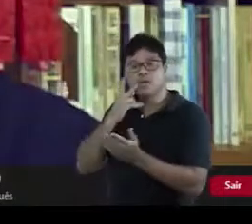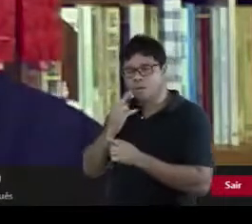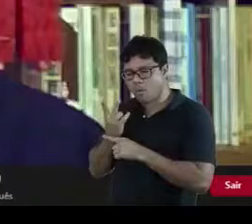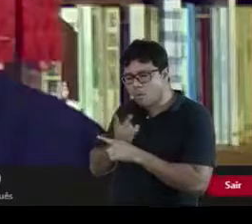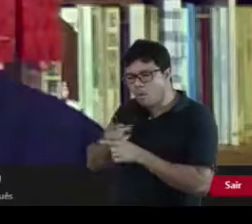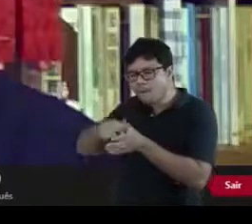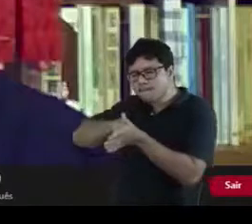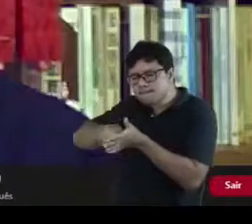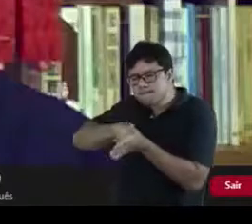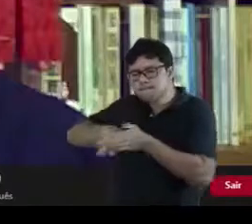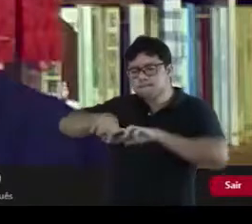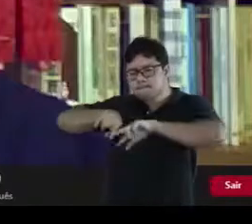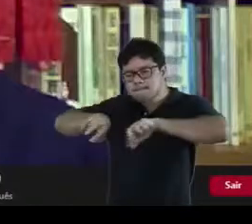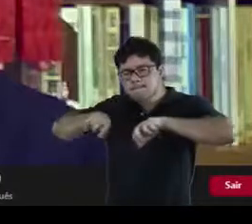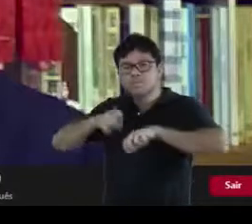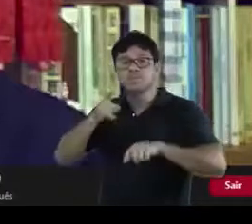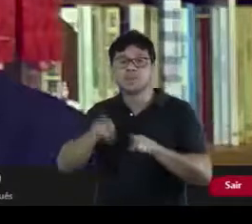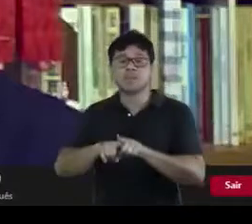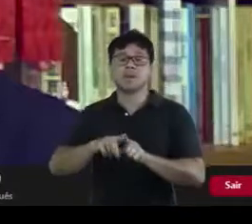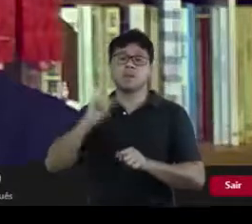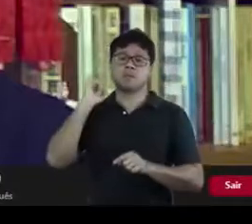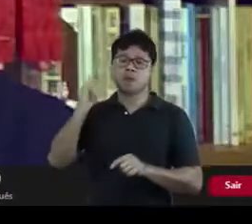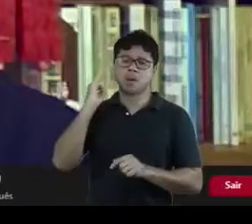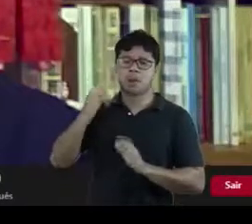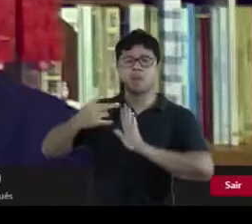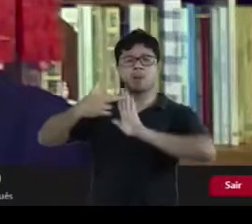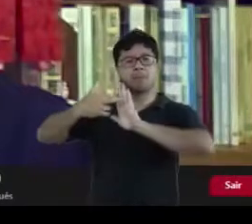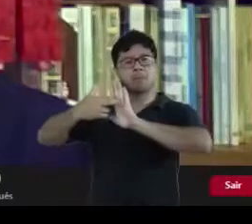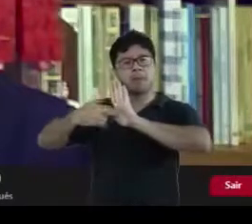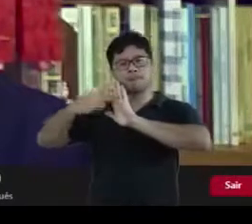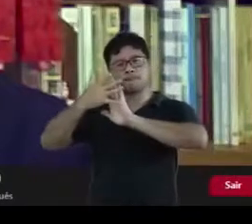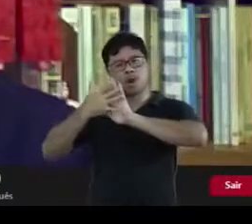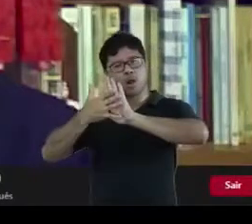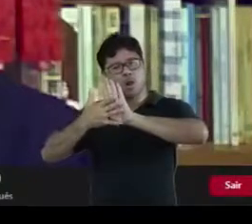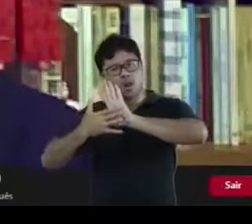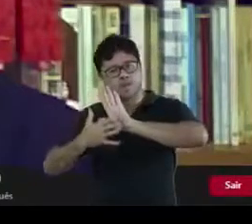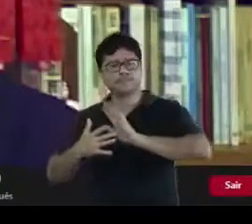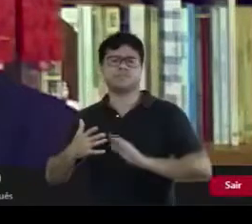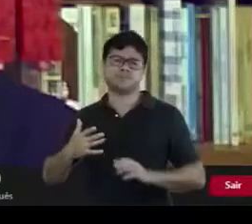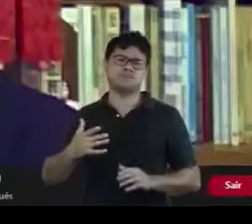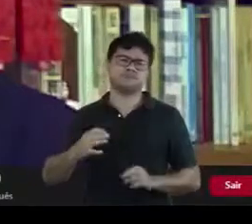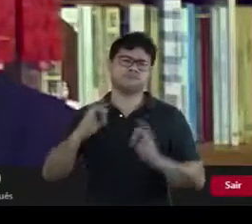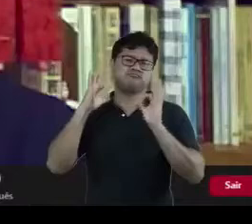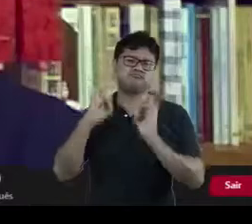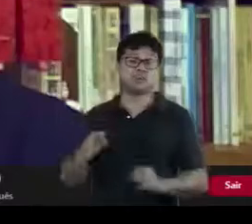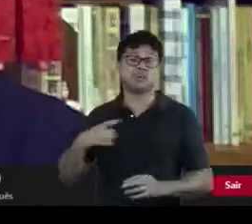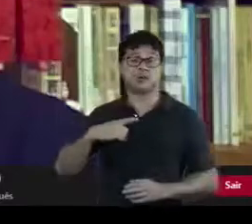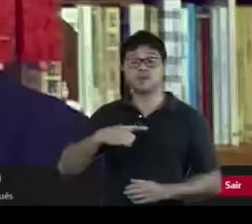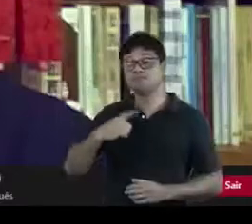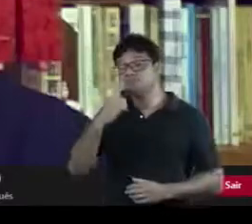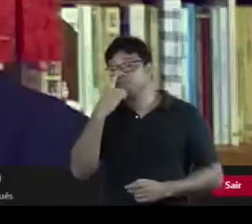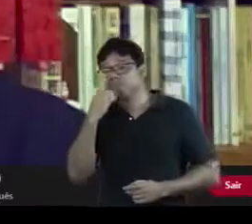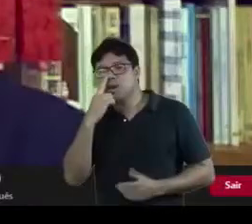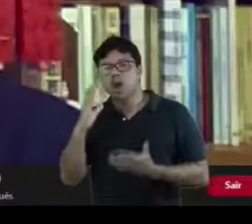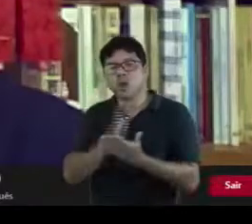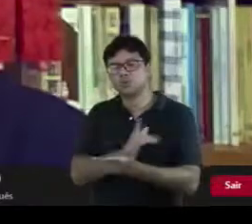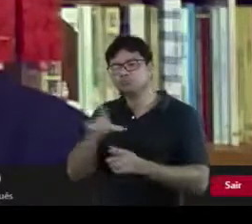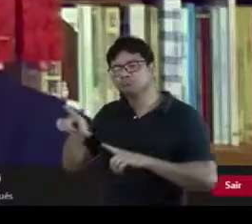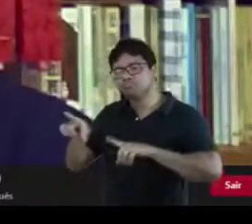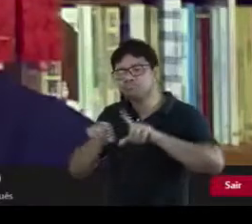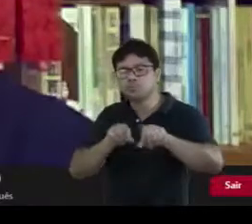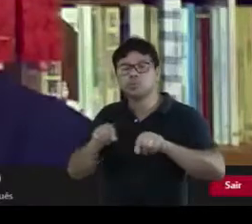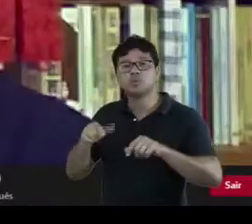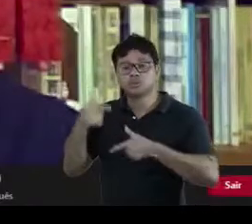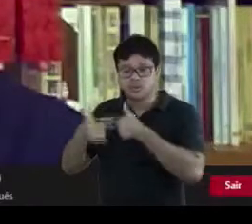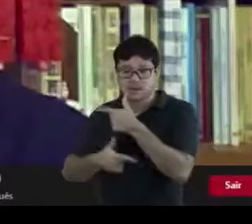e produzir um relato sobre estas operações, não restam dúvidas que existem afinidades seletivas entre o